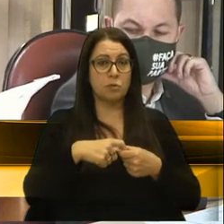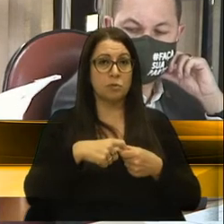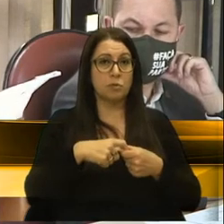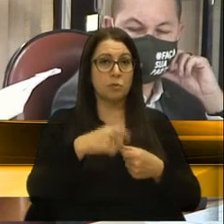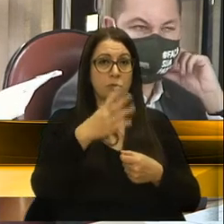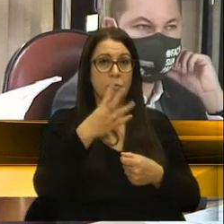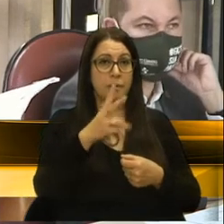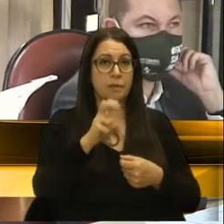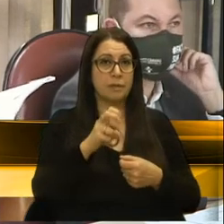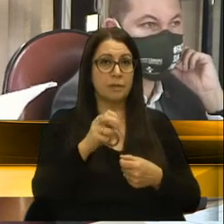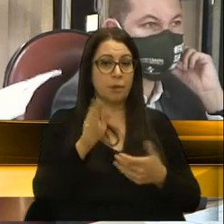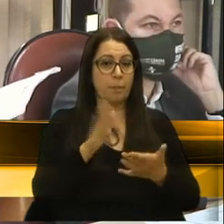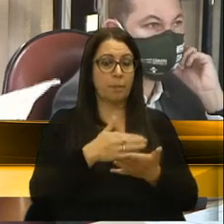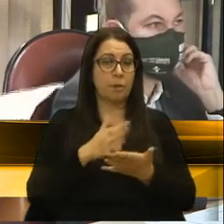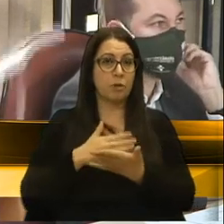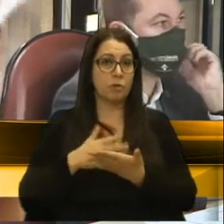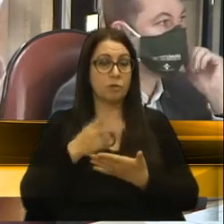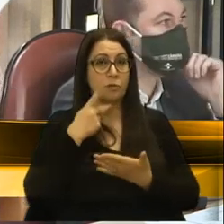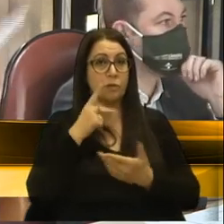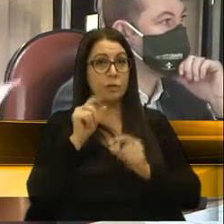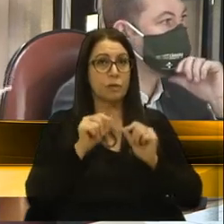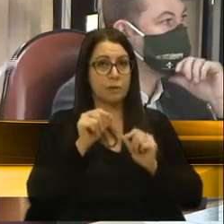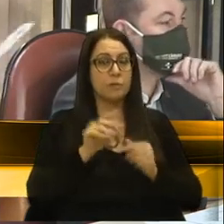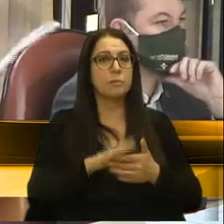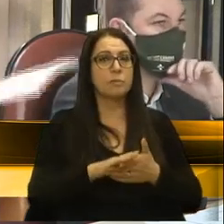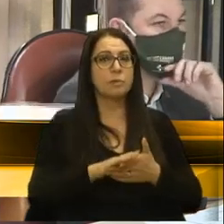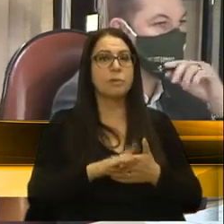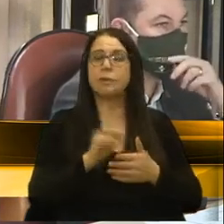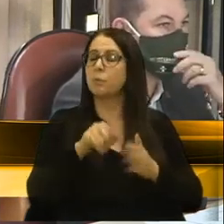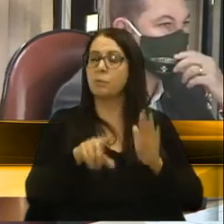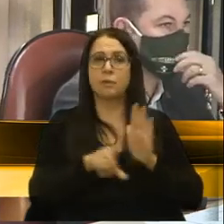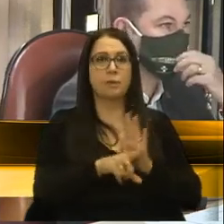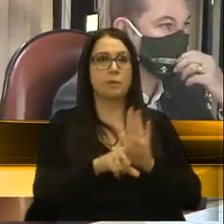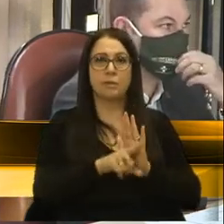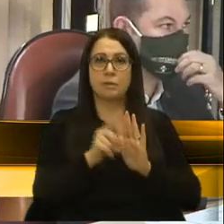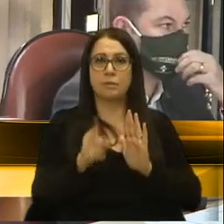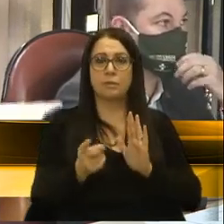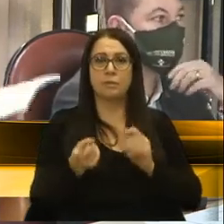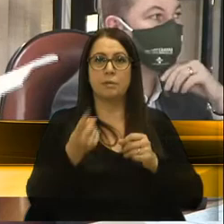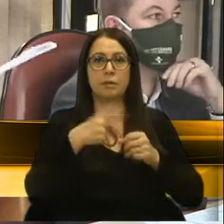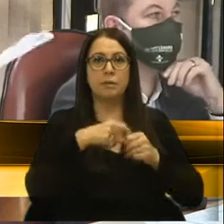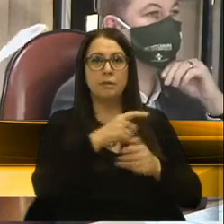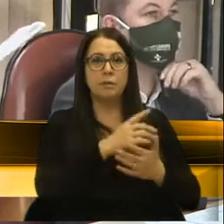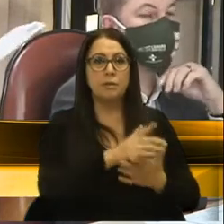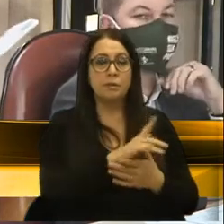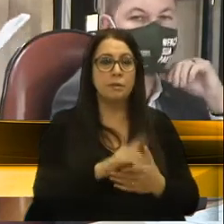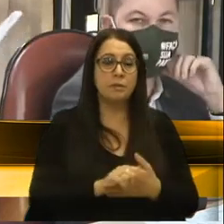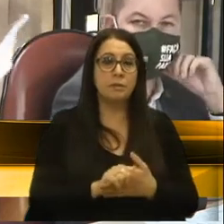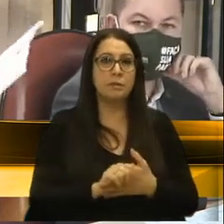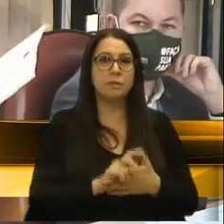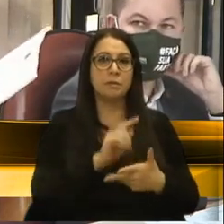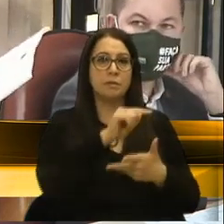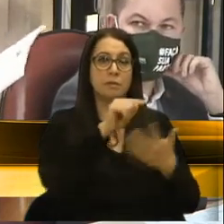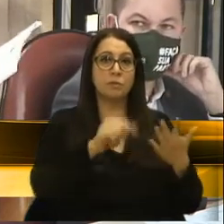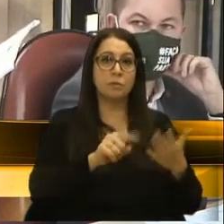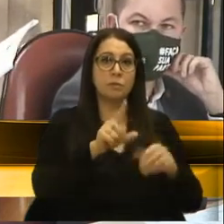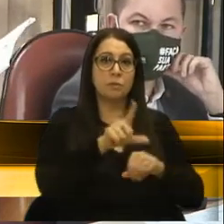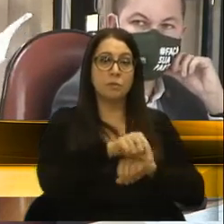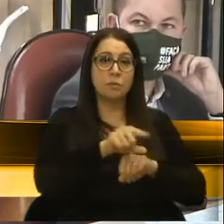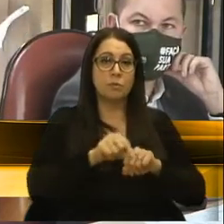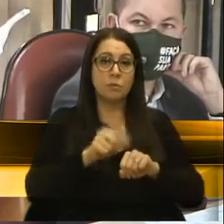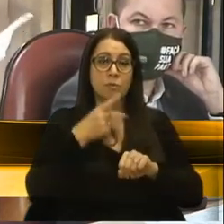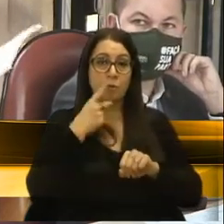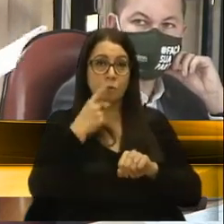45 páginas, dizendo sobre a ilegalidade desse convênio. E, entre os argumentos que ele traz,